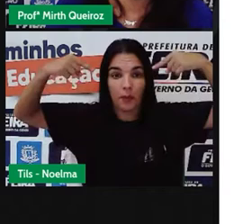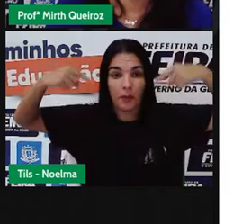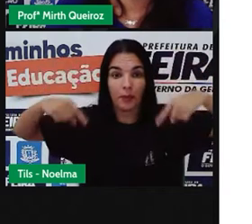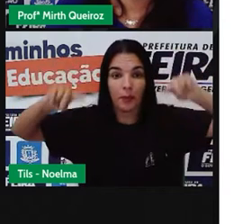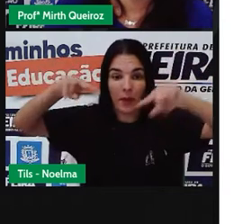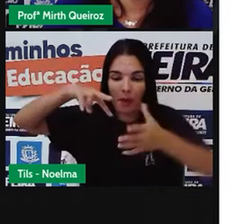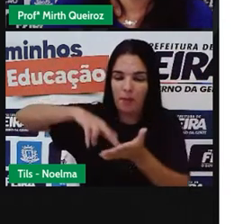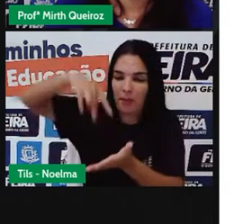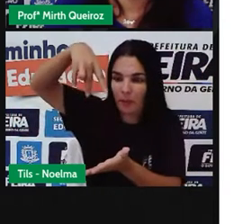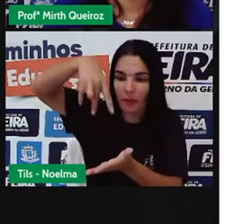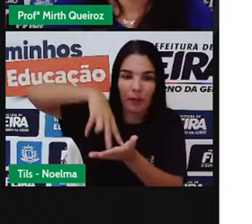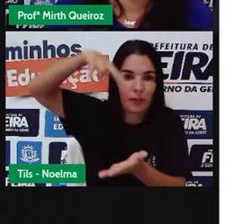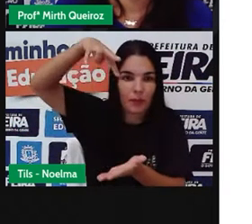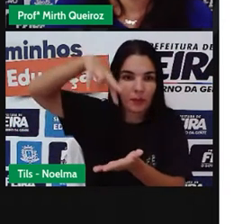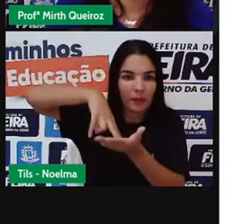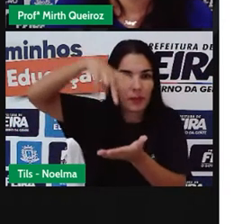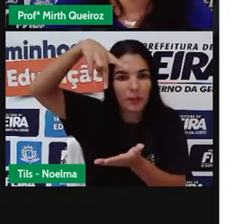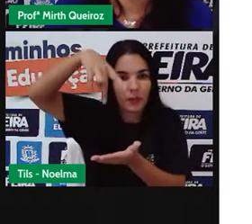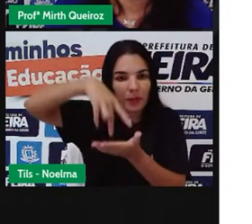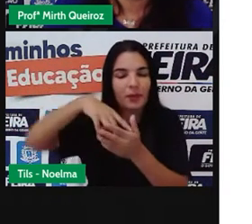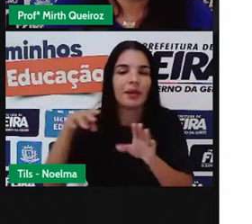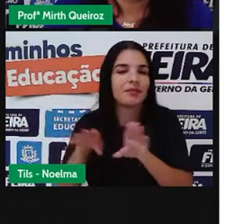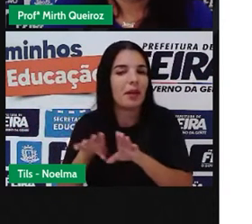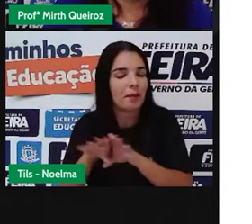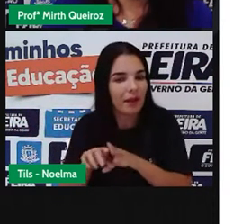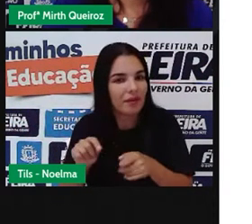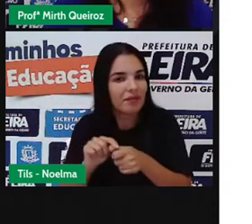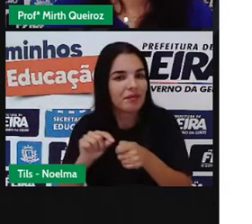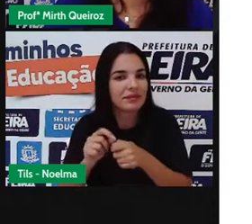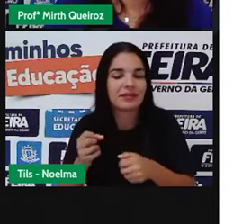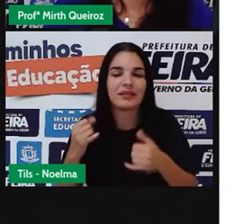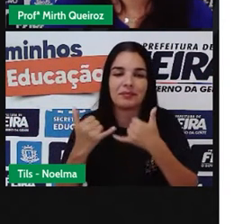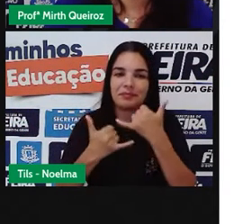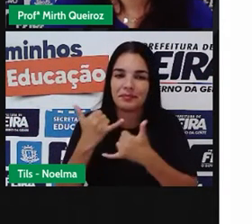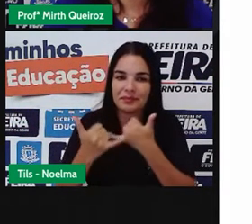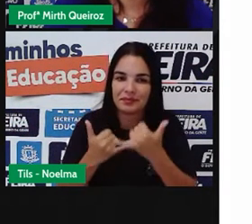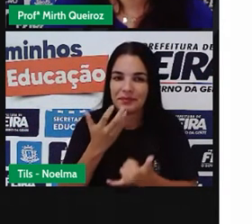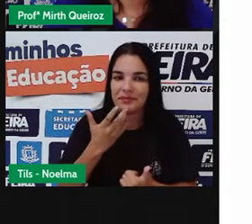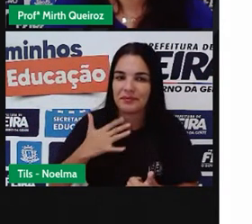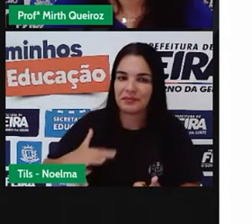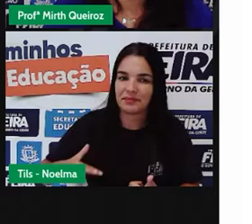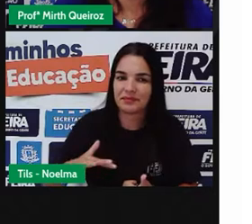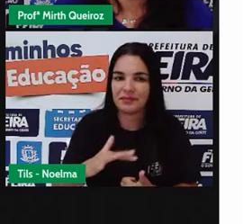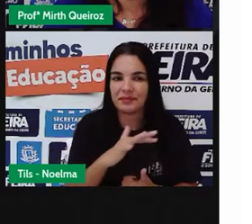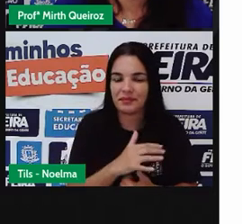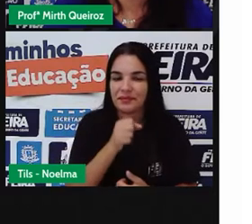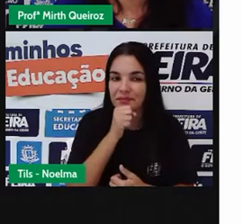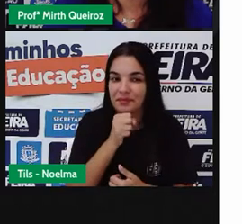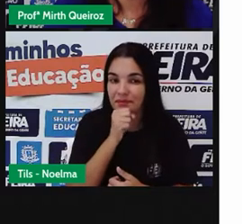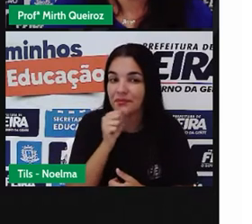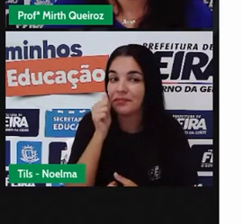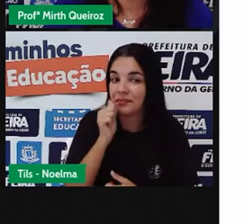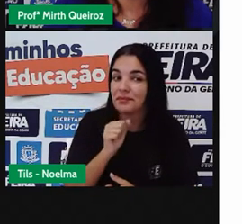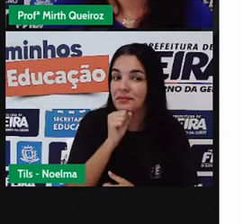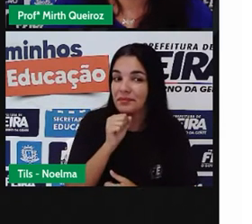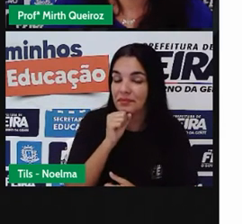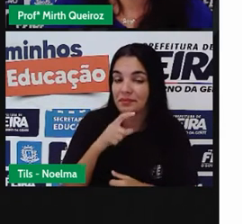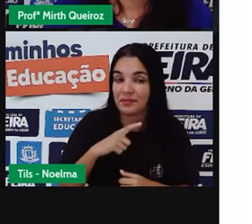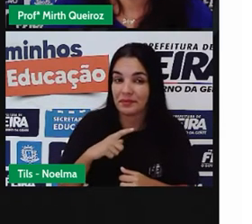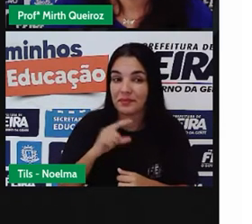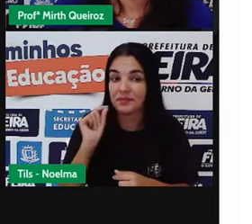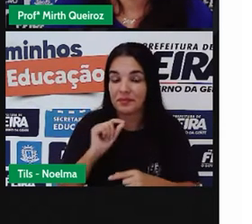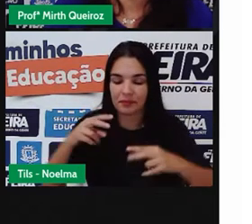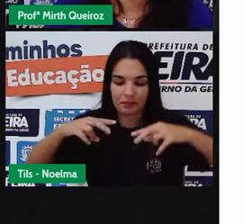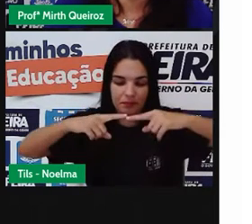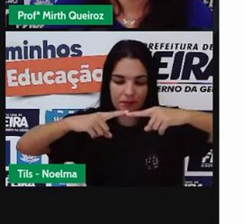brincadeira que fez parte da infância dos nossos avós Com uma corda longa e três crianças ou mais, a